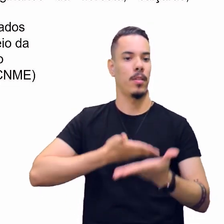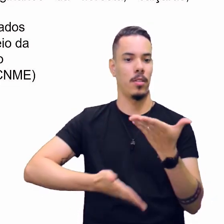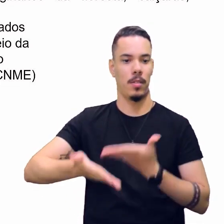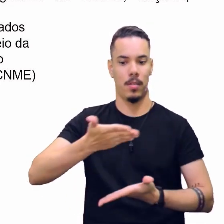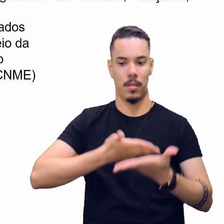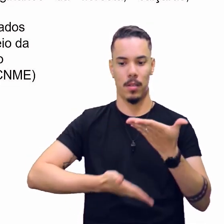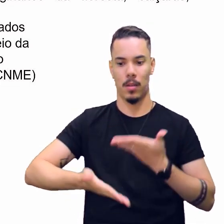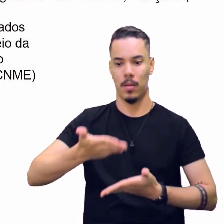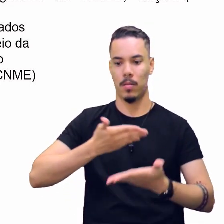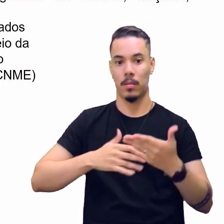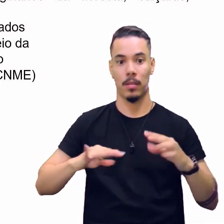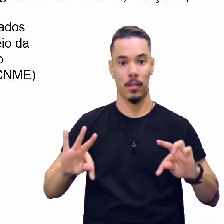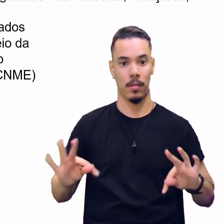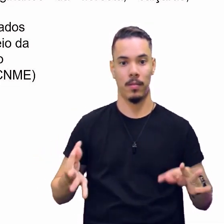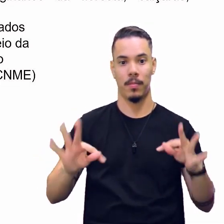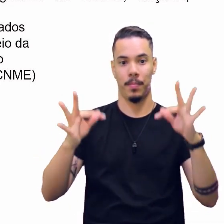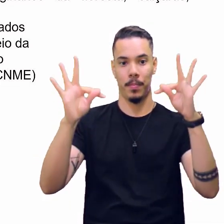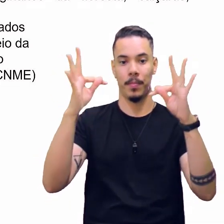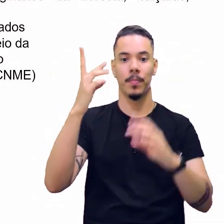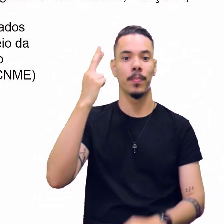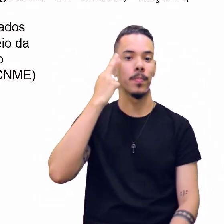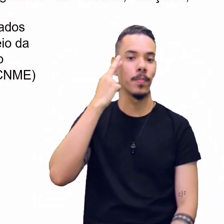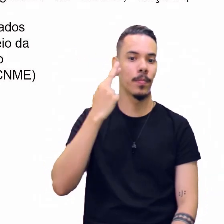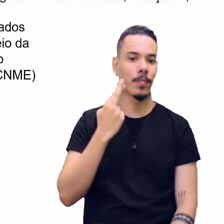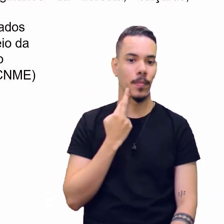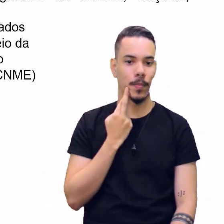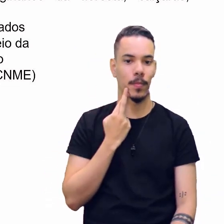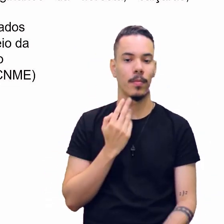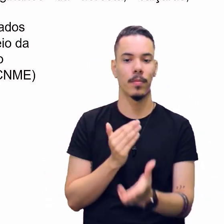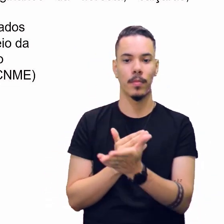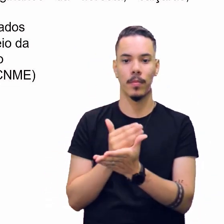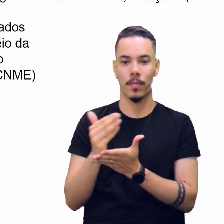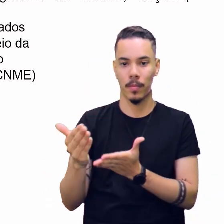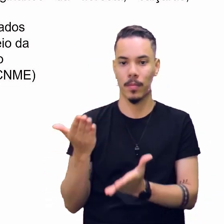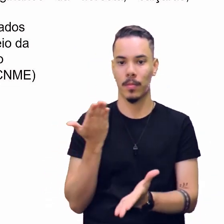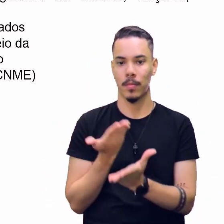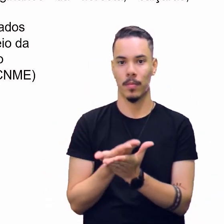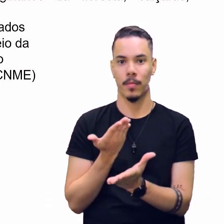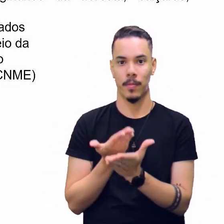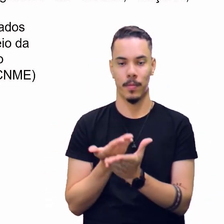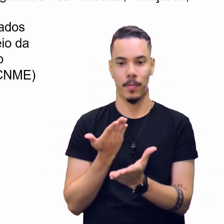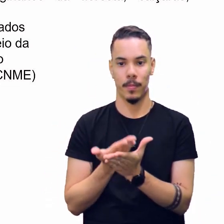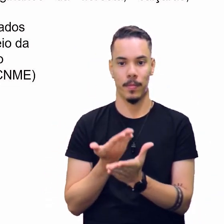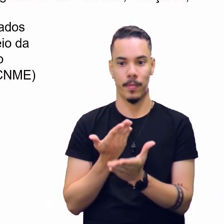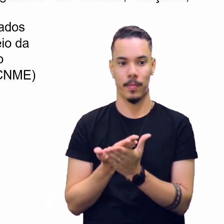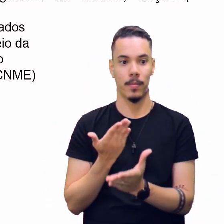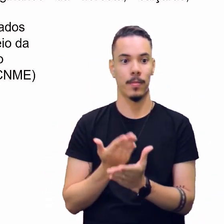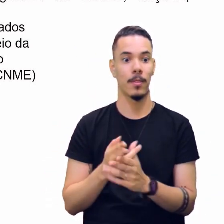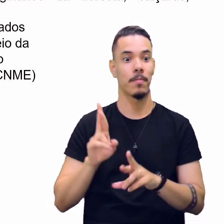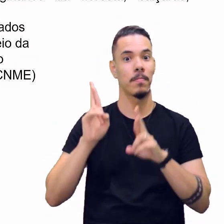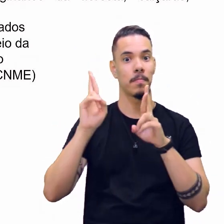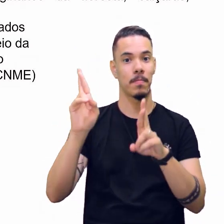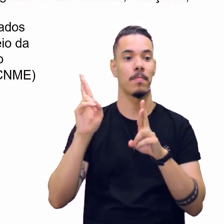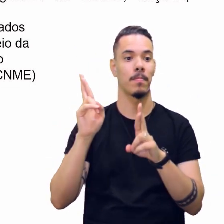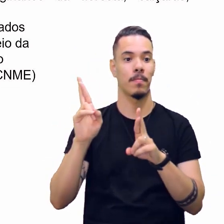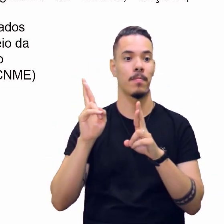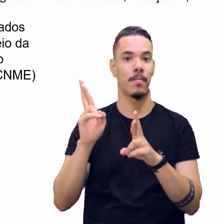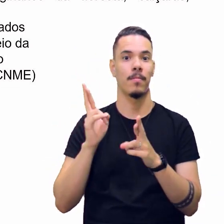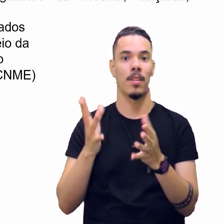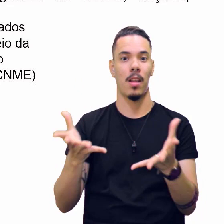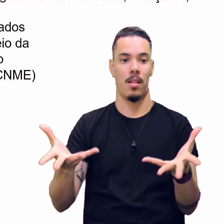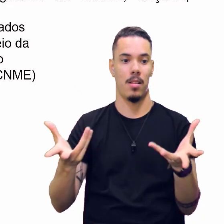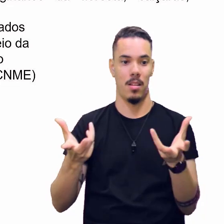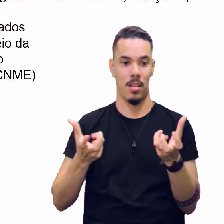tecnológica em Rondônia. Começa o ano letivo com expectativa para atender